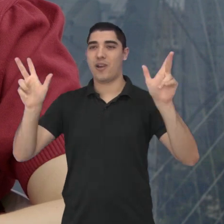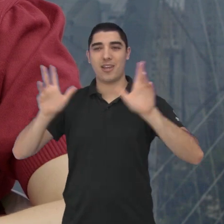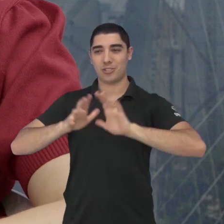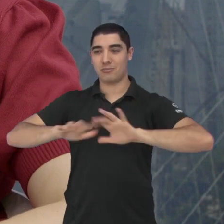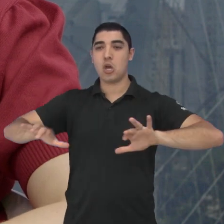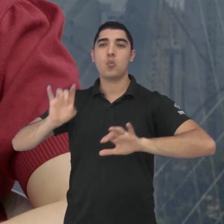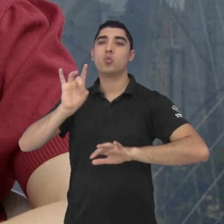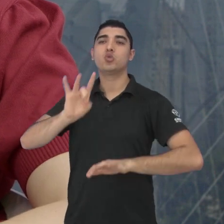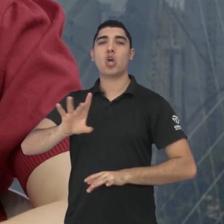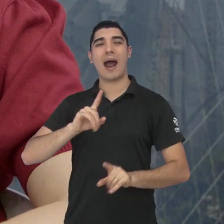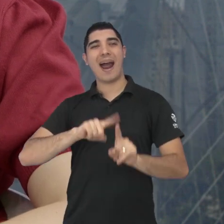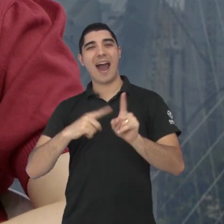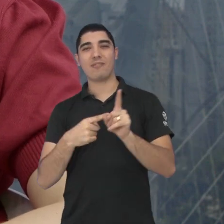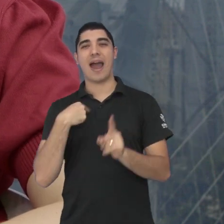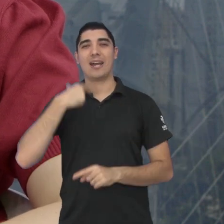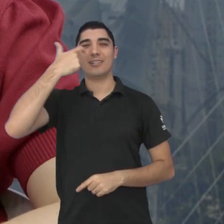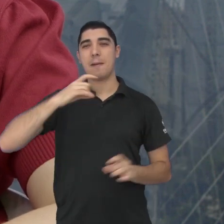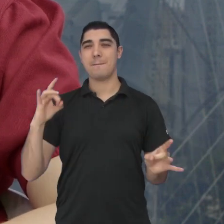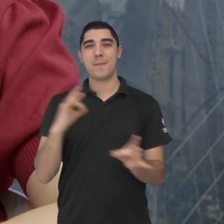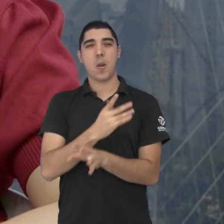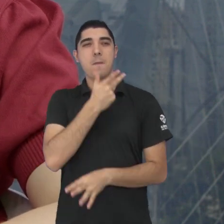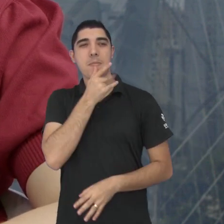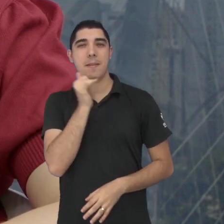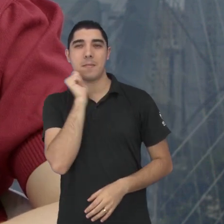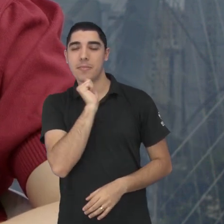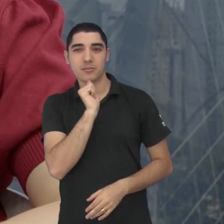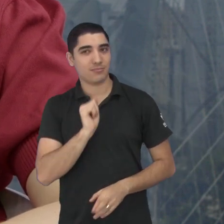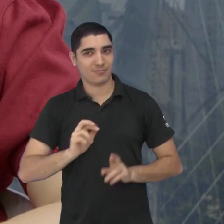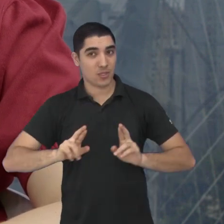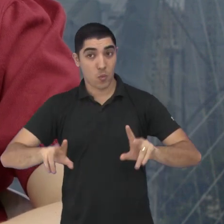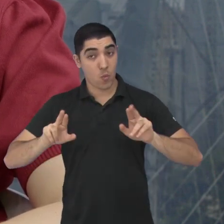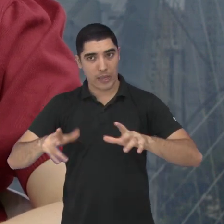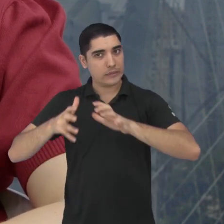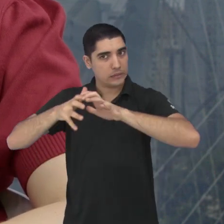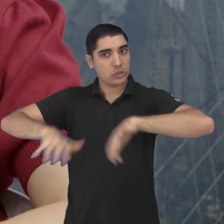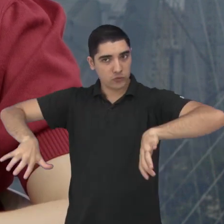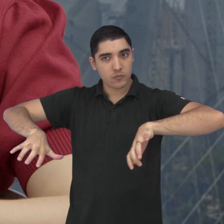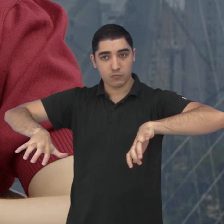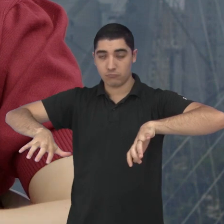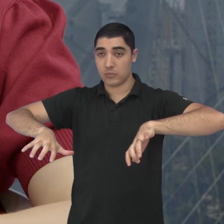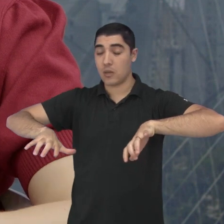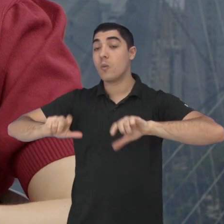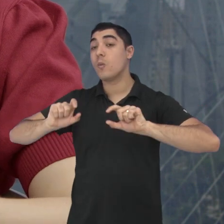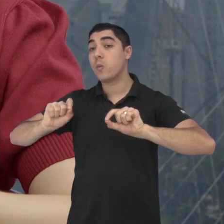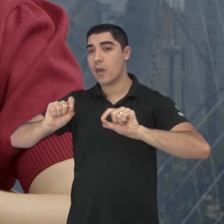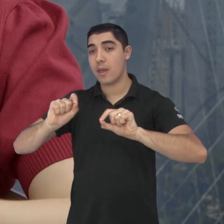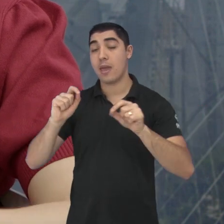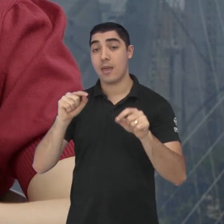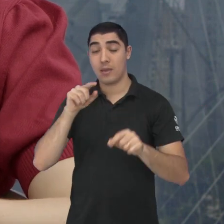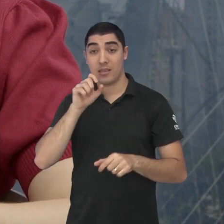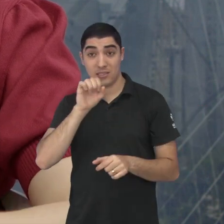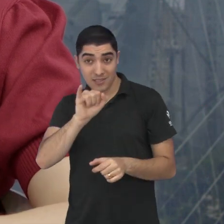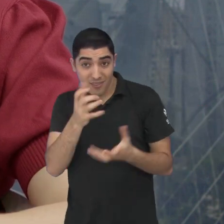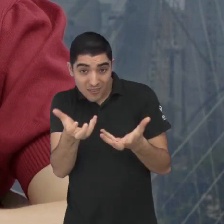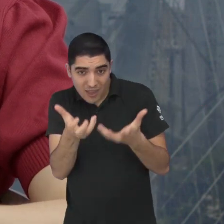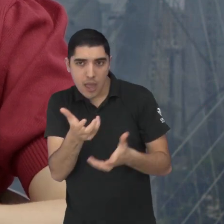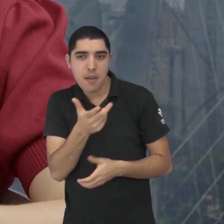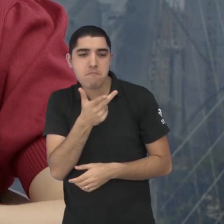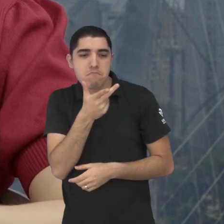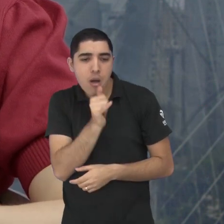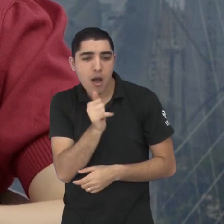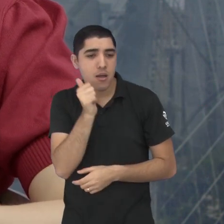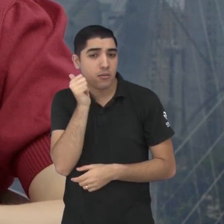momento muito importante, mas a maternidade e a paternidade, elas vão exigir, né, dessa mãe, desse pai,